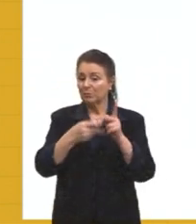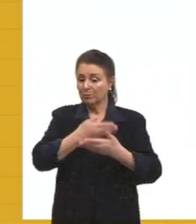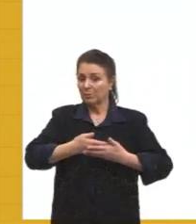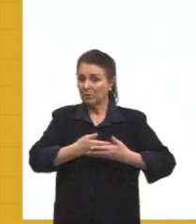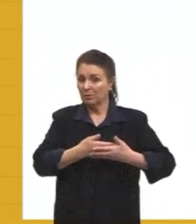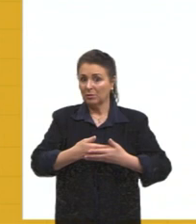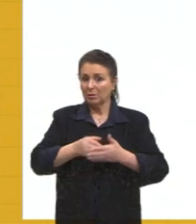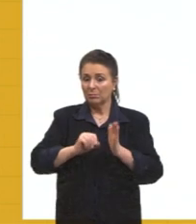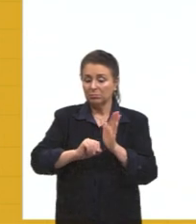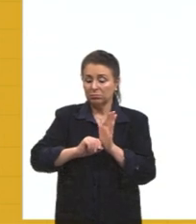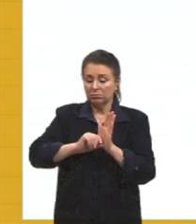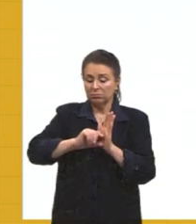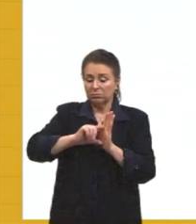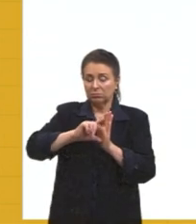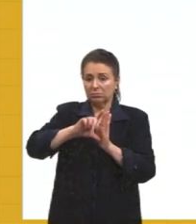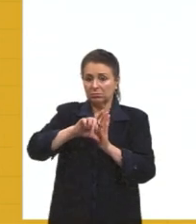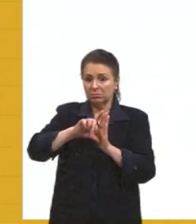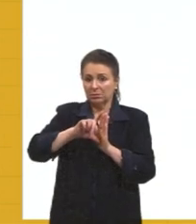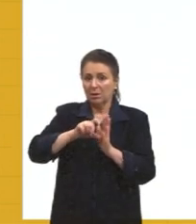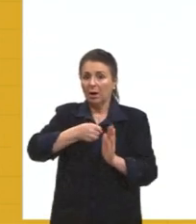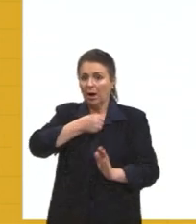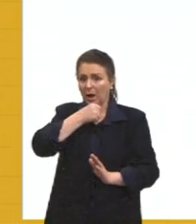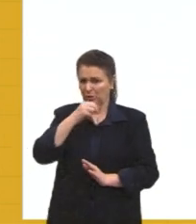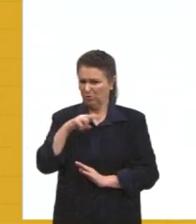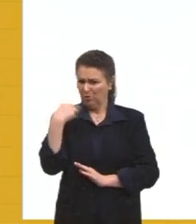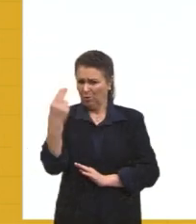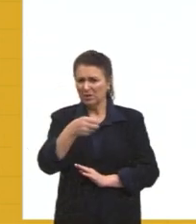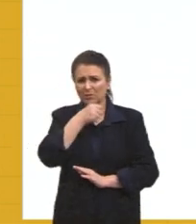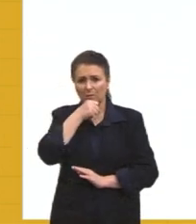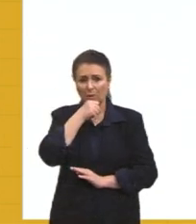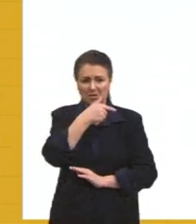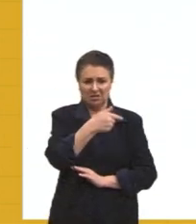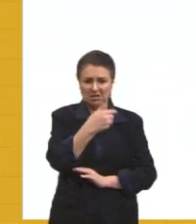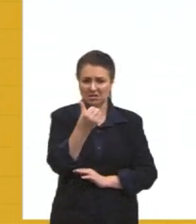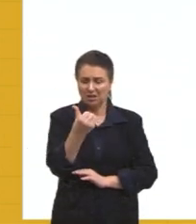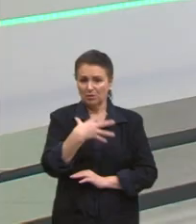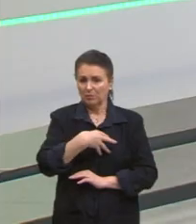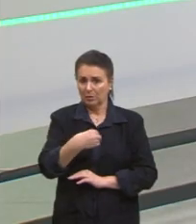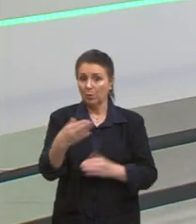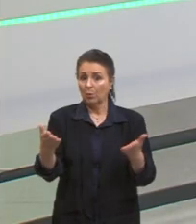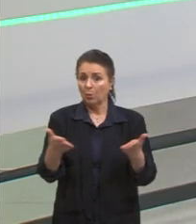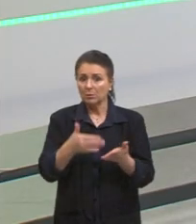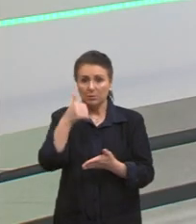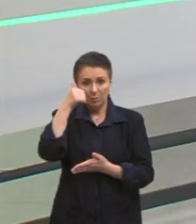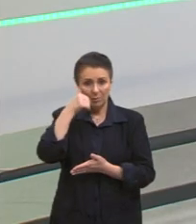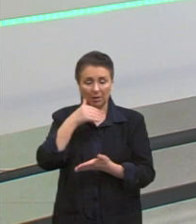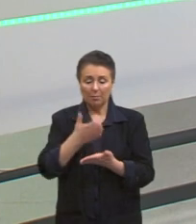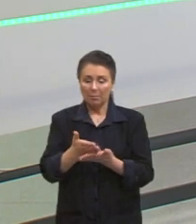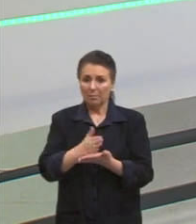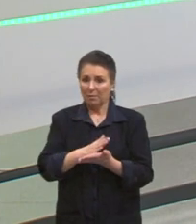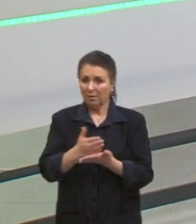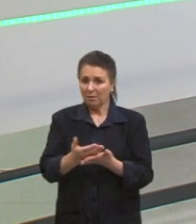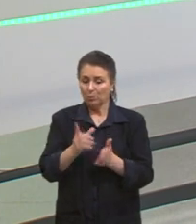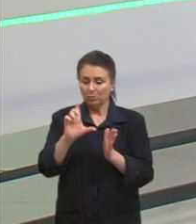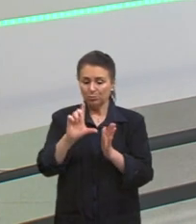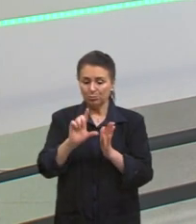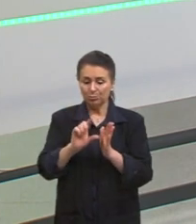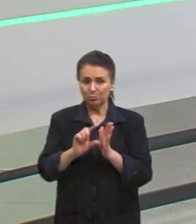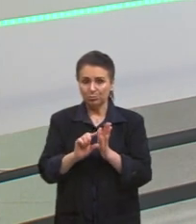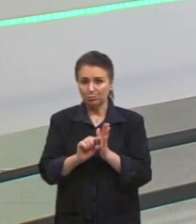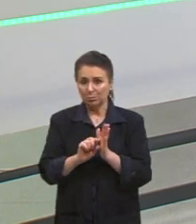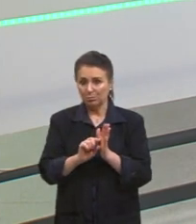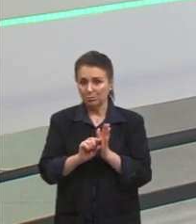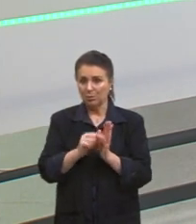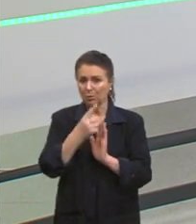altíssima, né? Se pegar a avó da gente, teve seis, sete filhos. Hoje, a média aí está bem menos do que isso, tá?